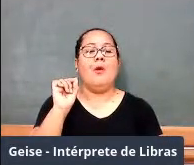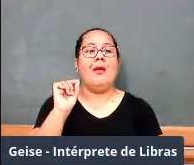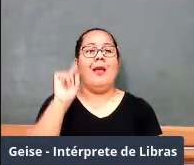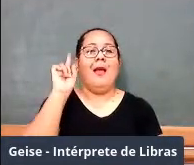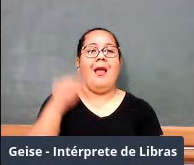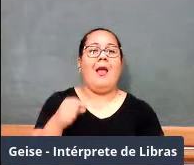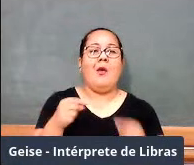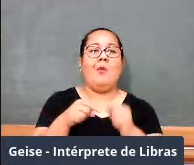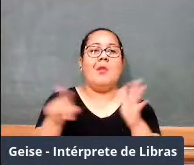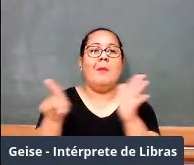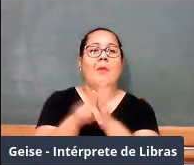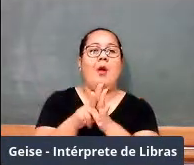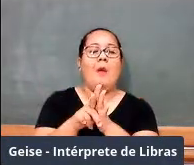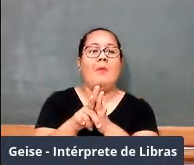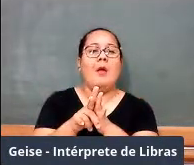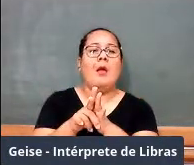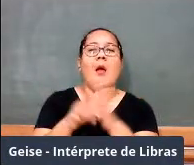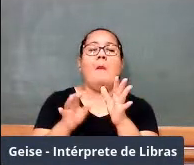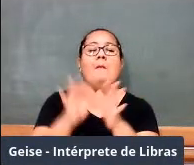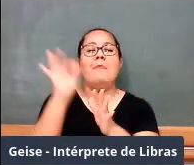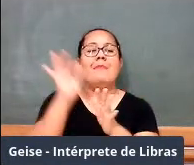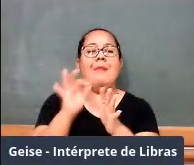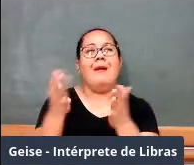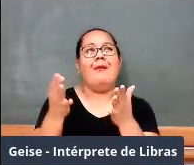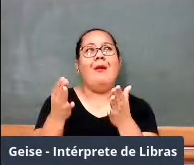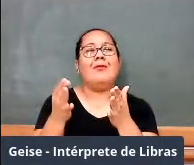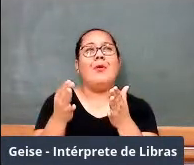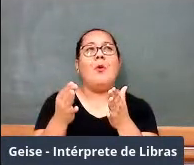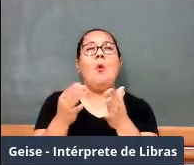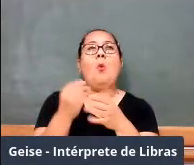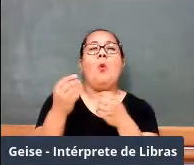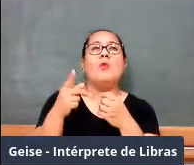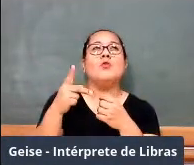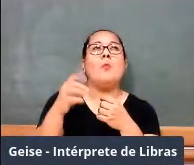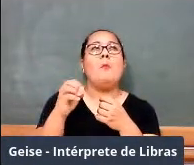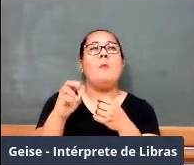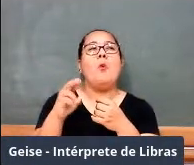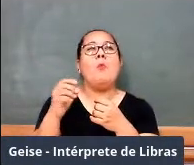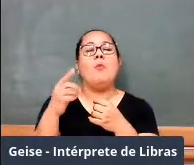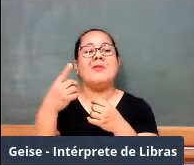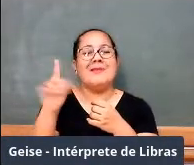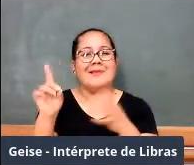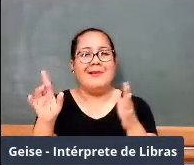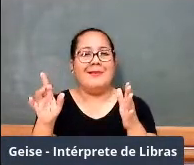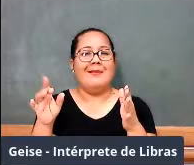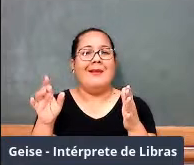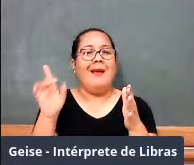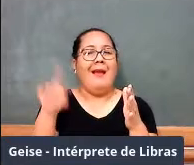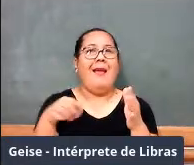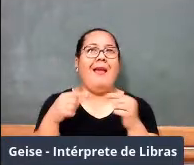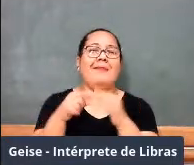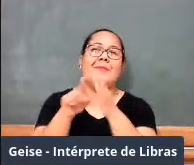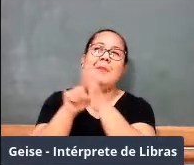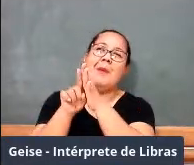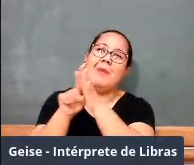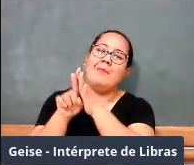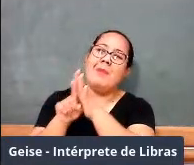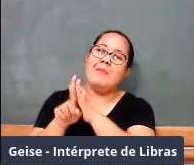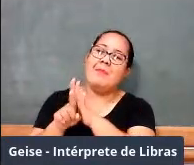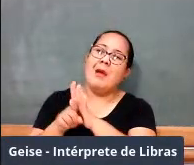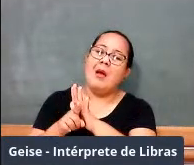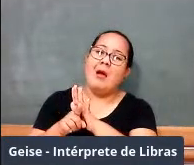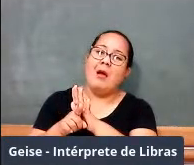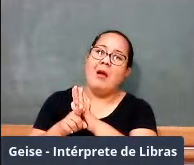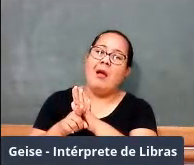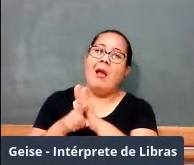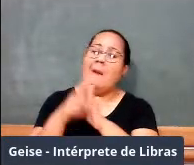proporcionalidade. Então, ele falava assim, esse é o livro didático que corresponderia a um livro que estaria na mão de um aluno hoje